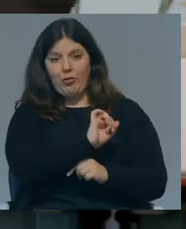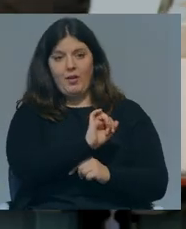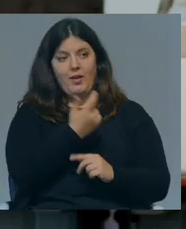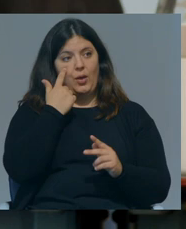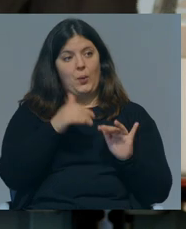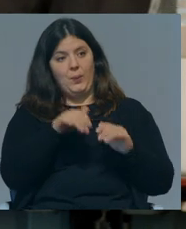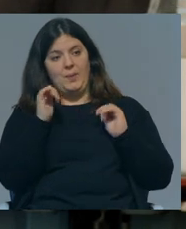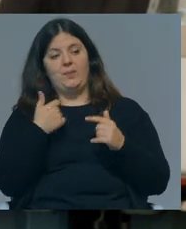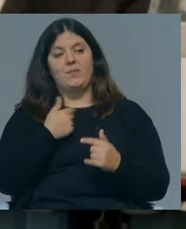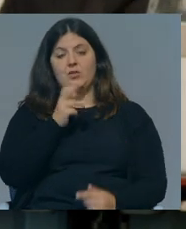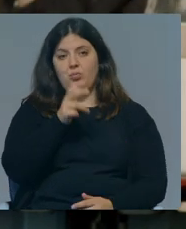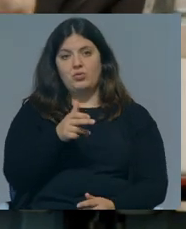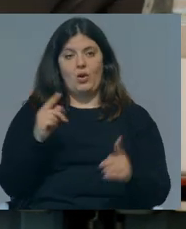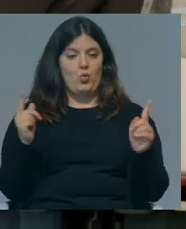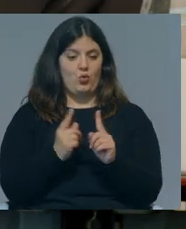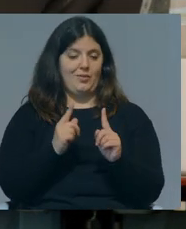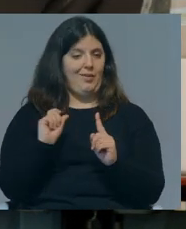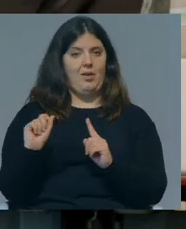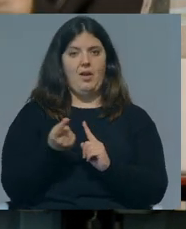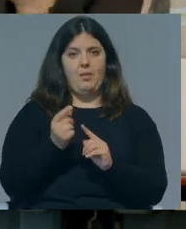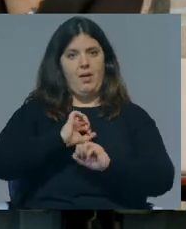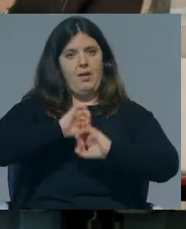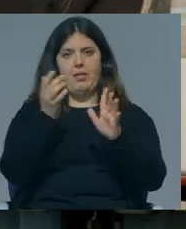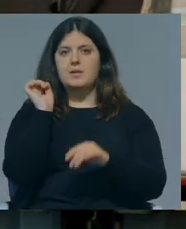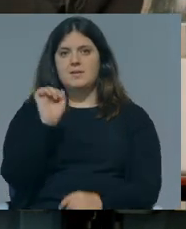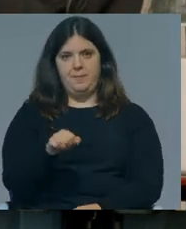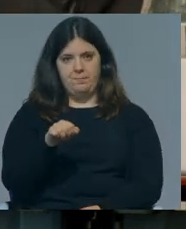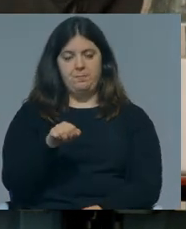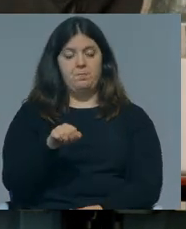a resposta curta e rápida é obviamente que sim.